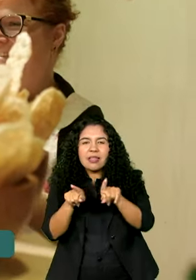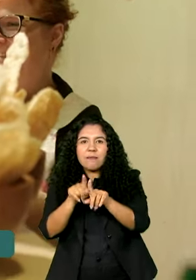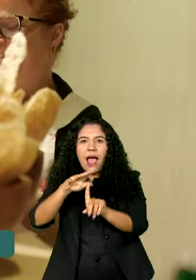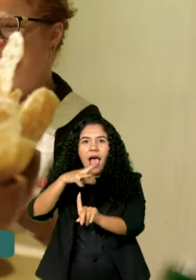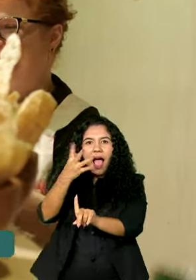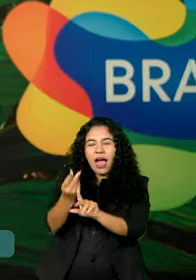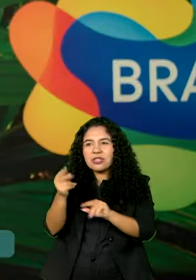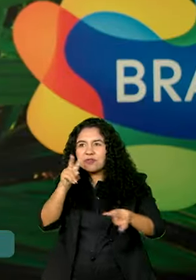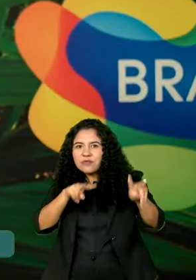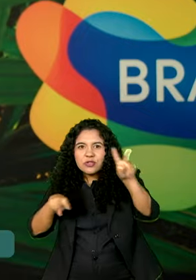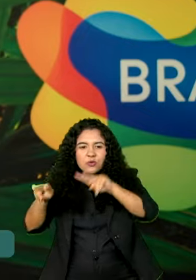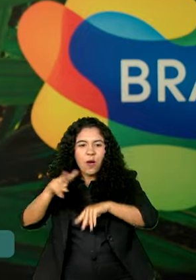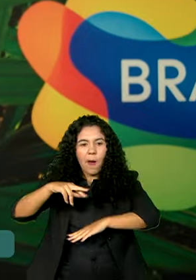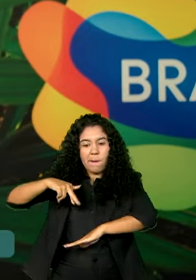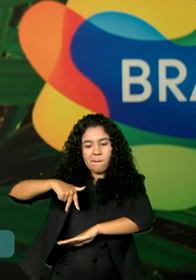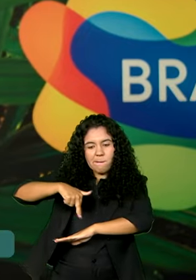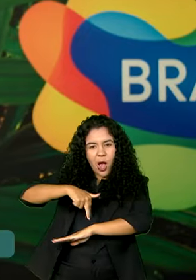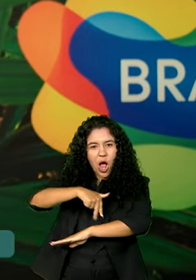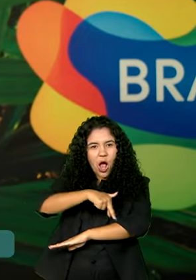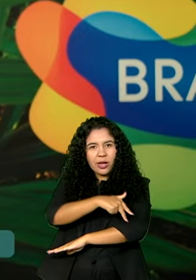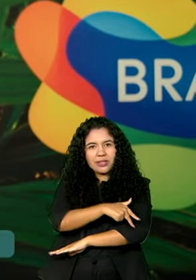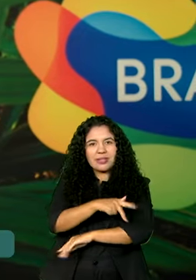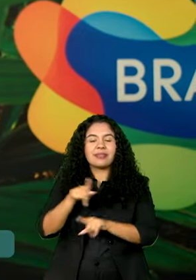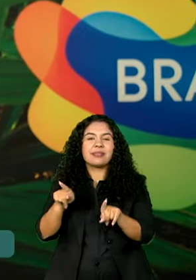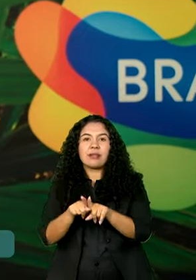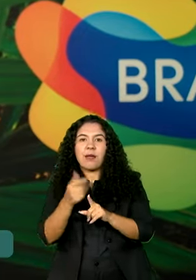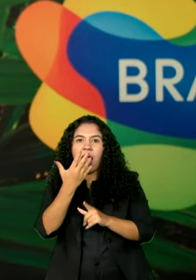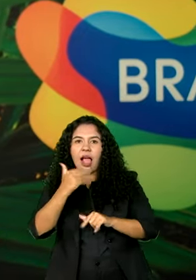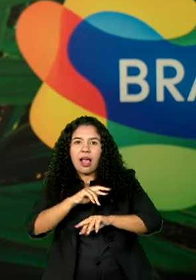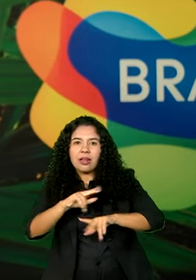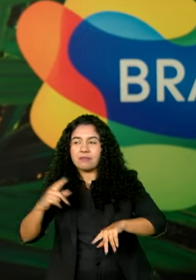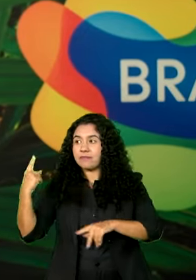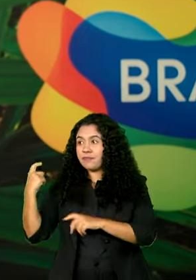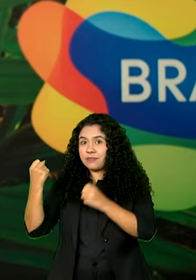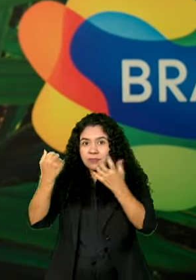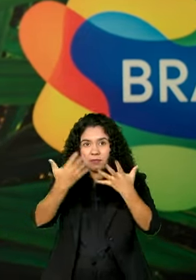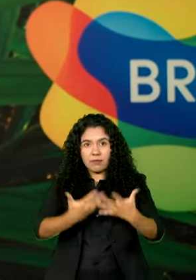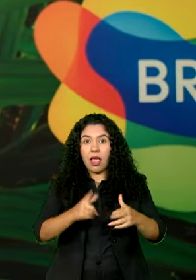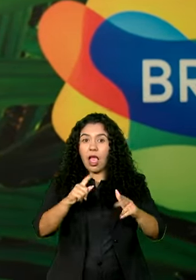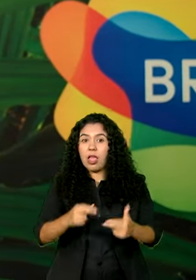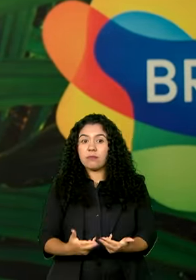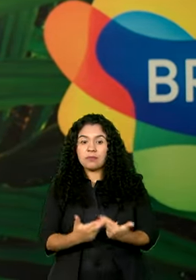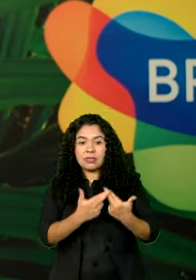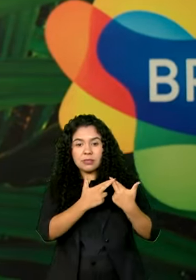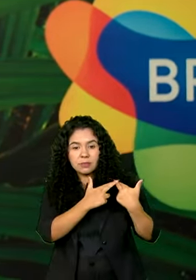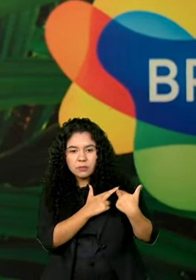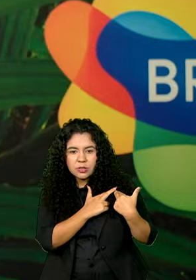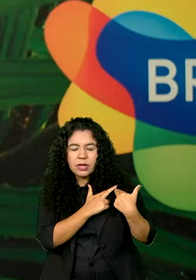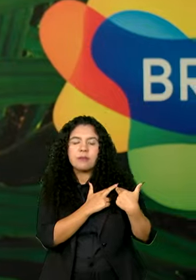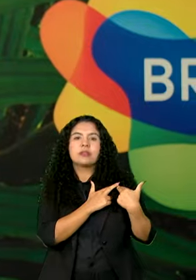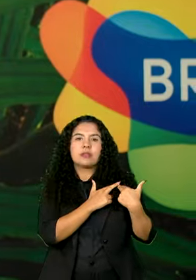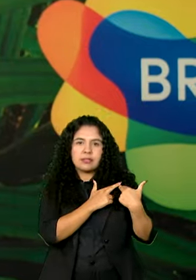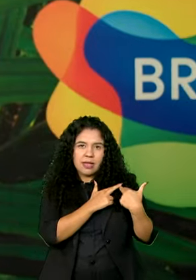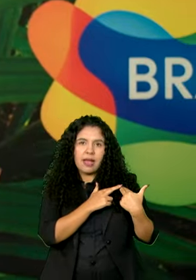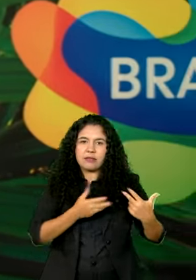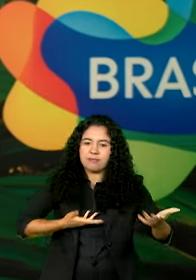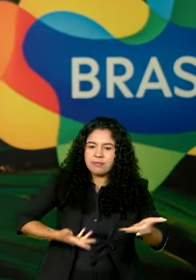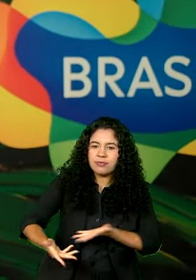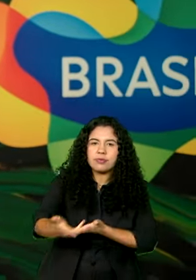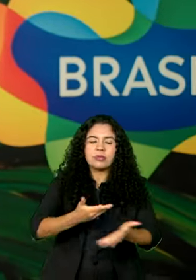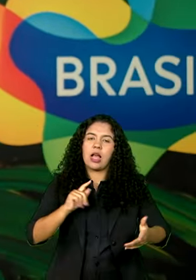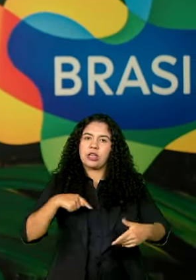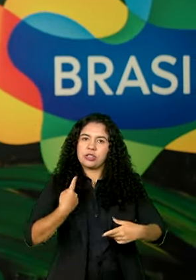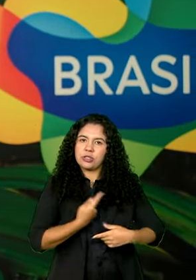gastronomia. É uma responsabilidade compartilhada, onde precisamos dos